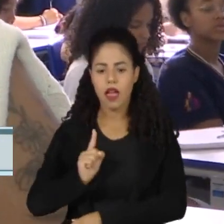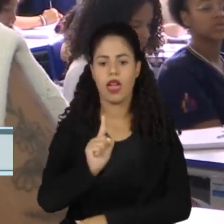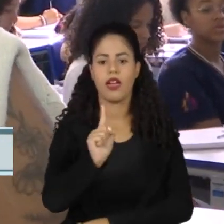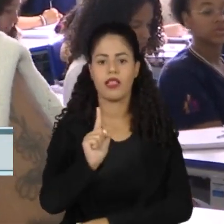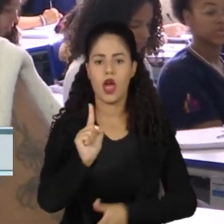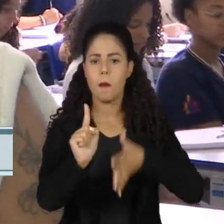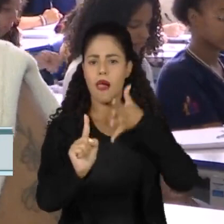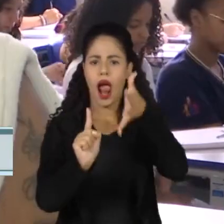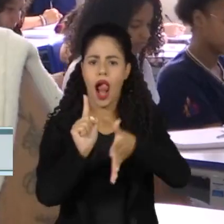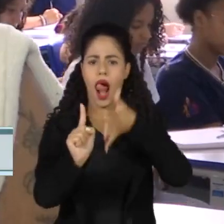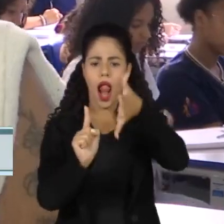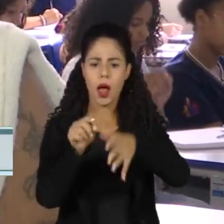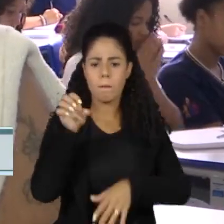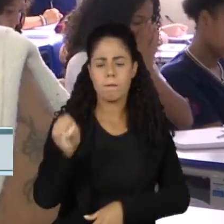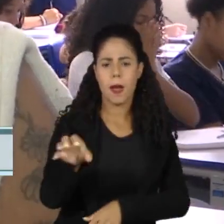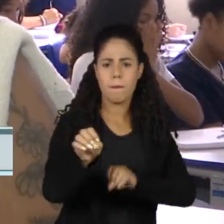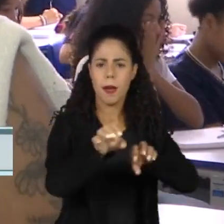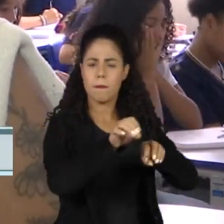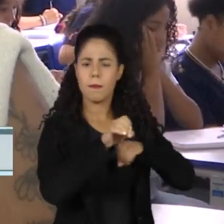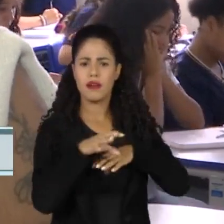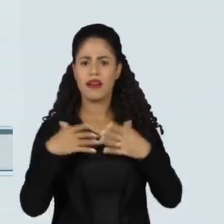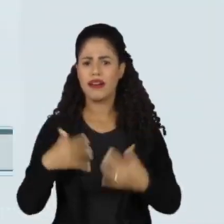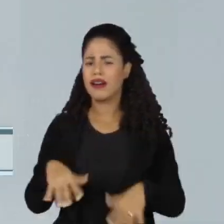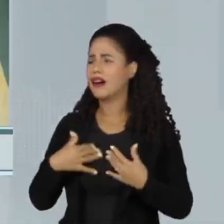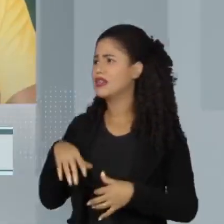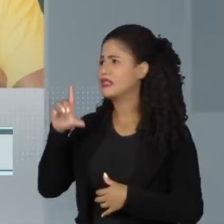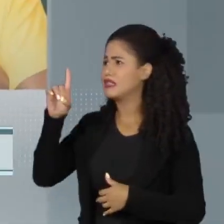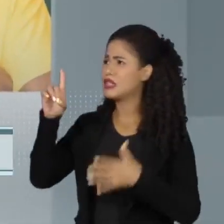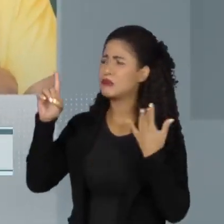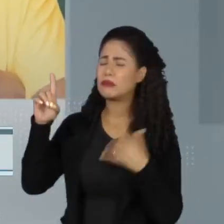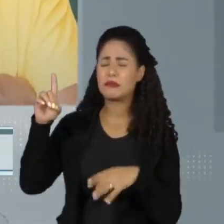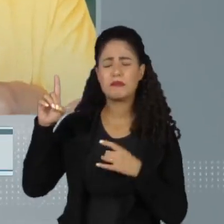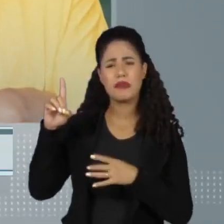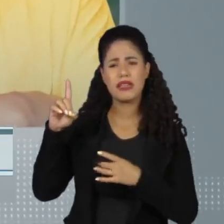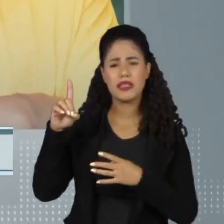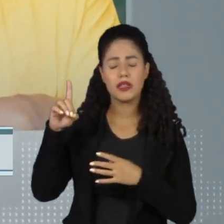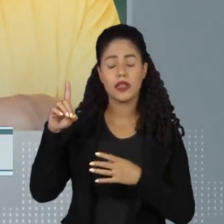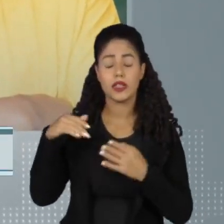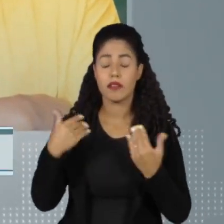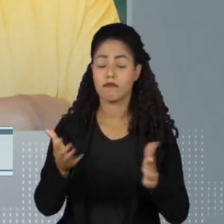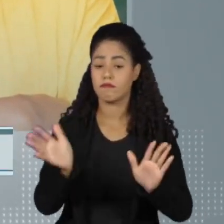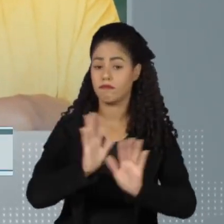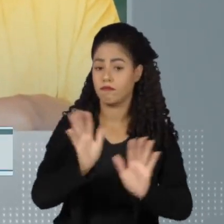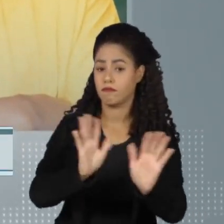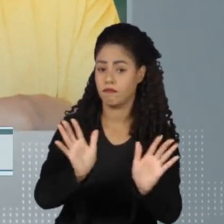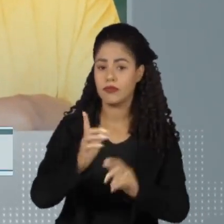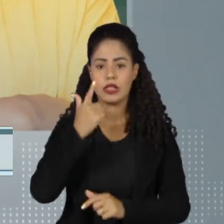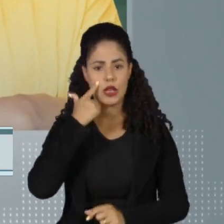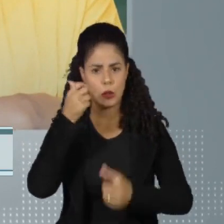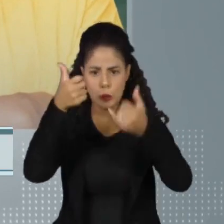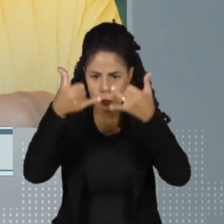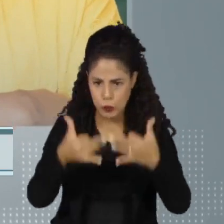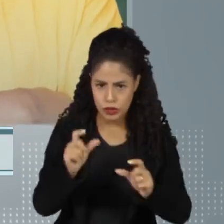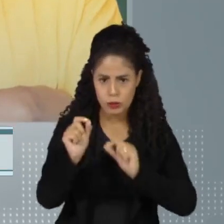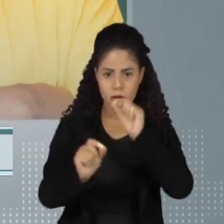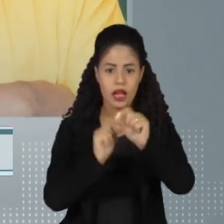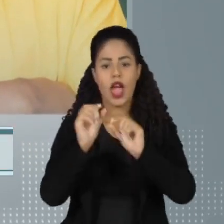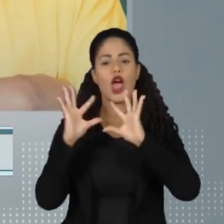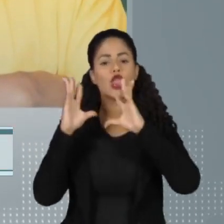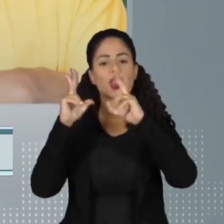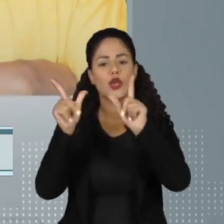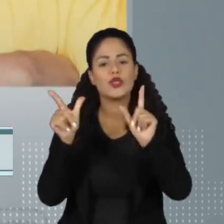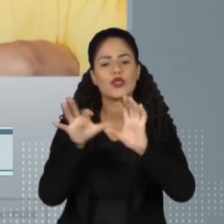preparar assim, falando, meu Deus, não vou ter medo. Mas não é desse despreparo que fala o estudo do Todos pela